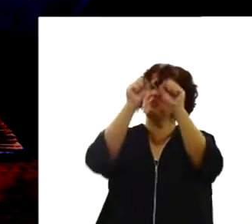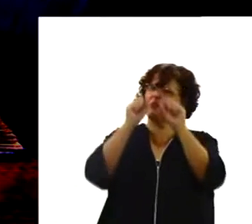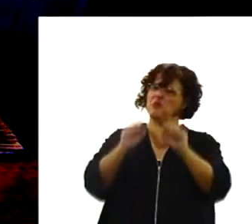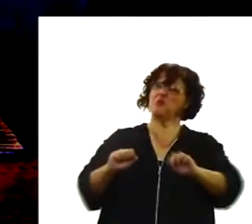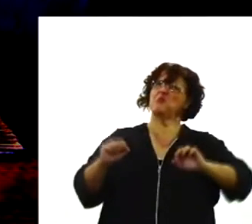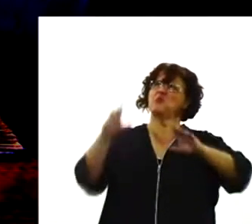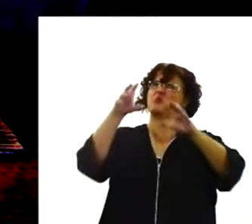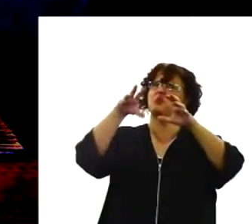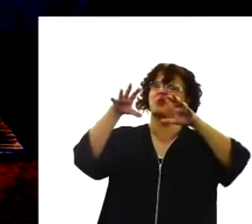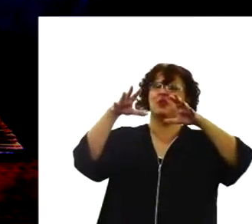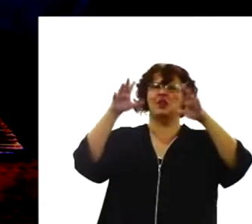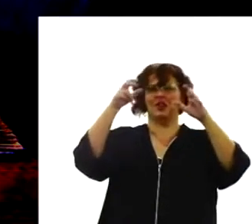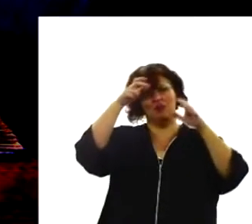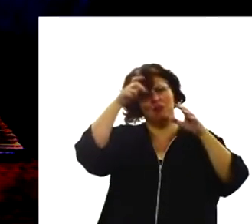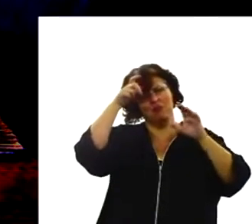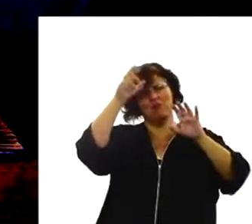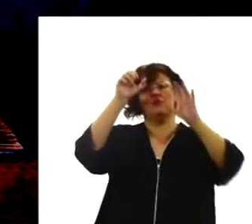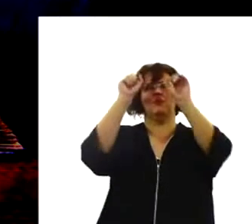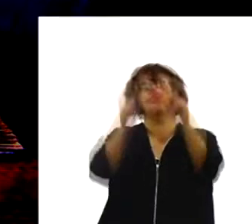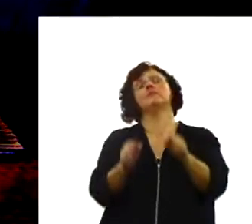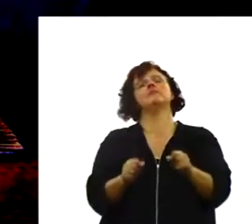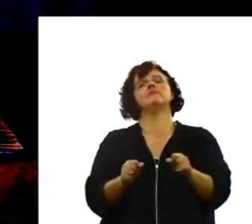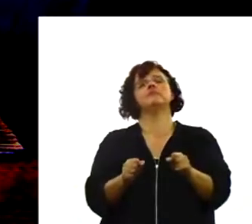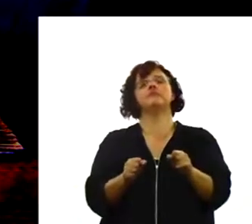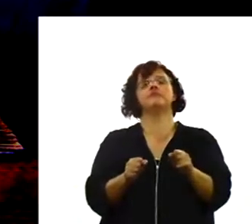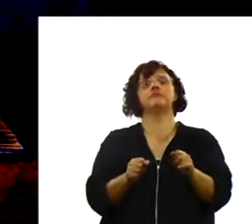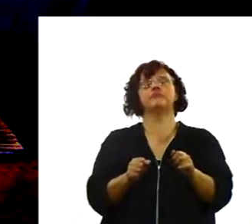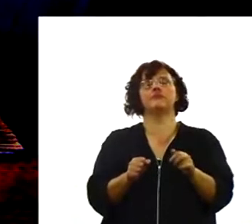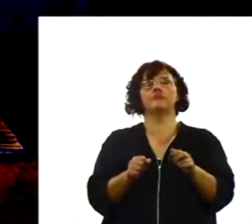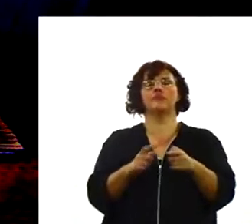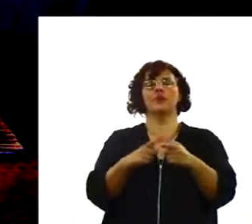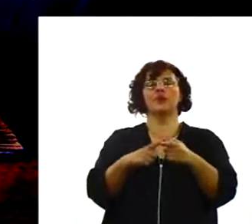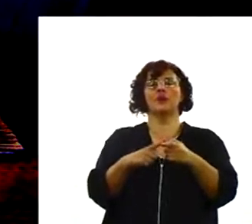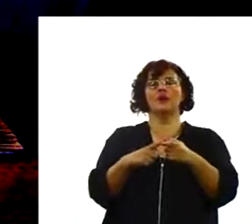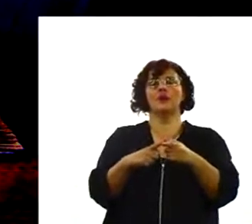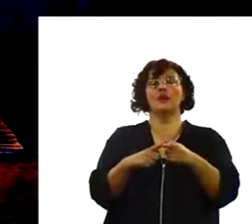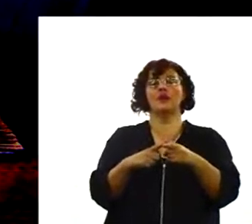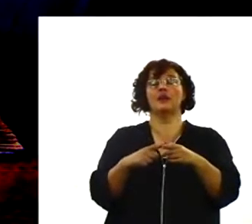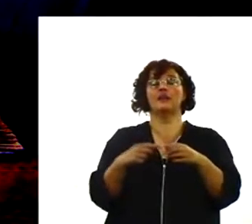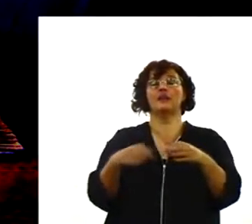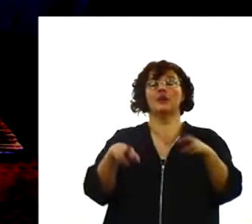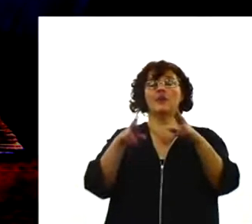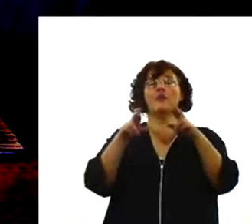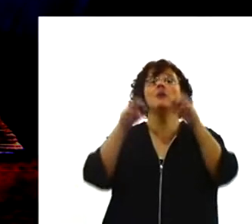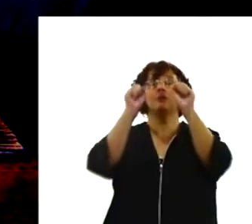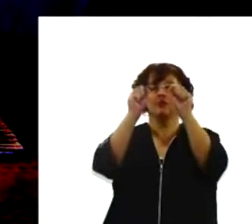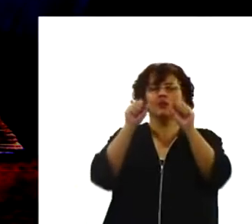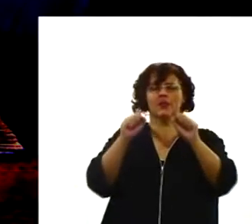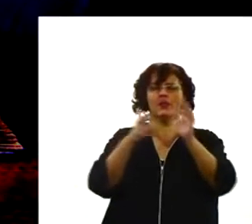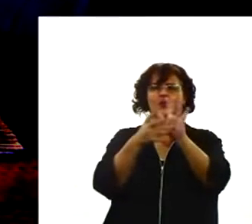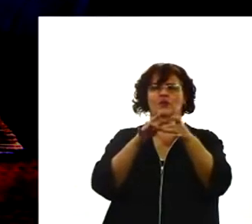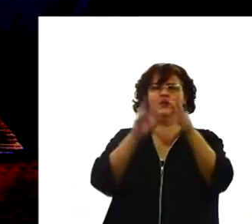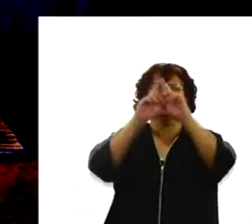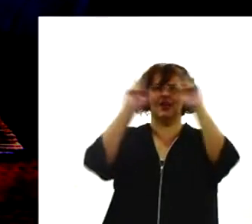Porque convém que ele reine até que haja posto todos os inimigos debaixo dos pés.